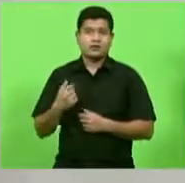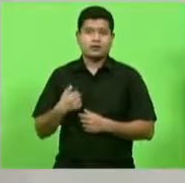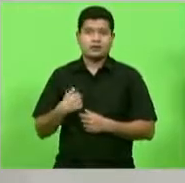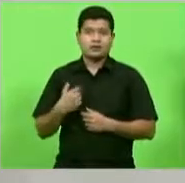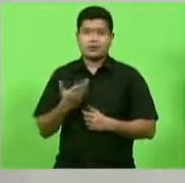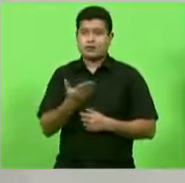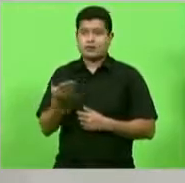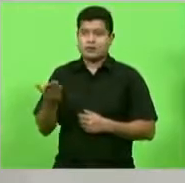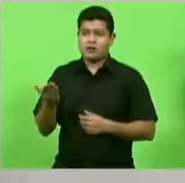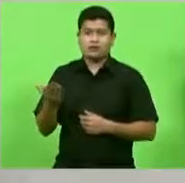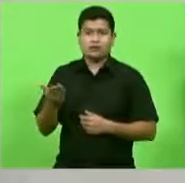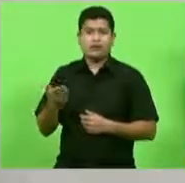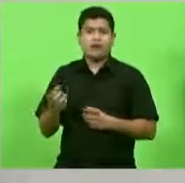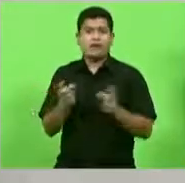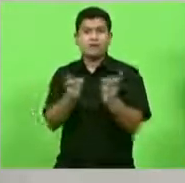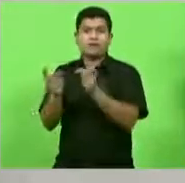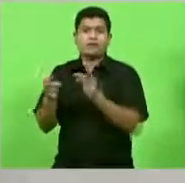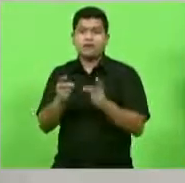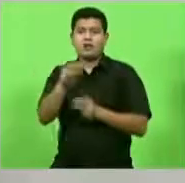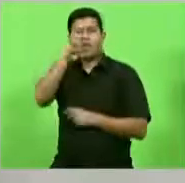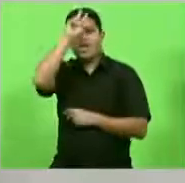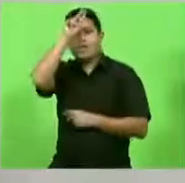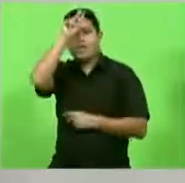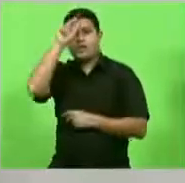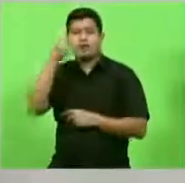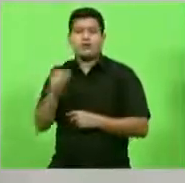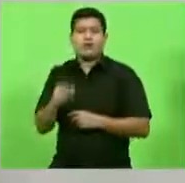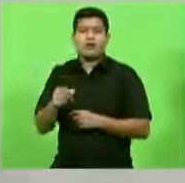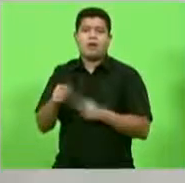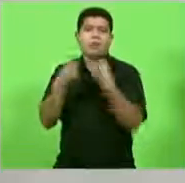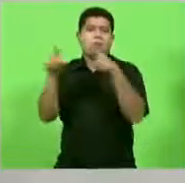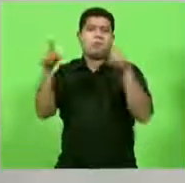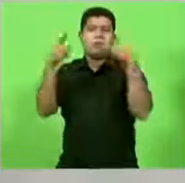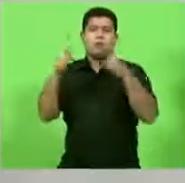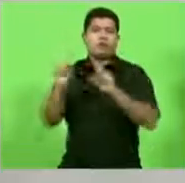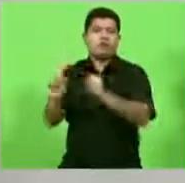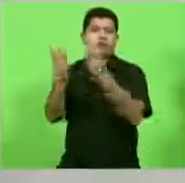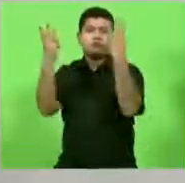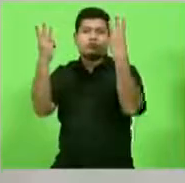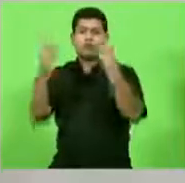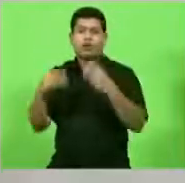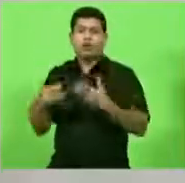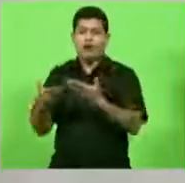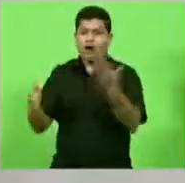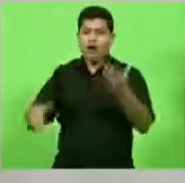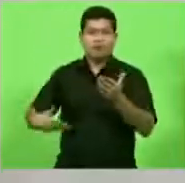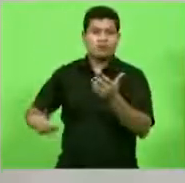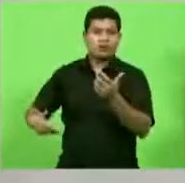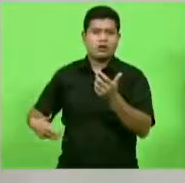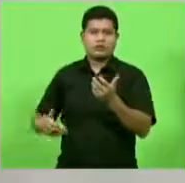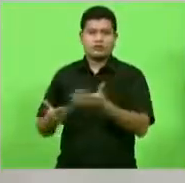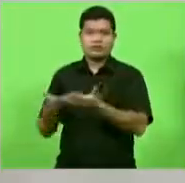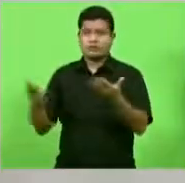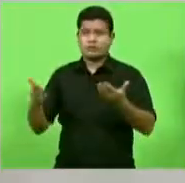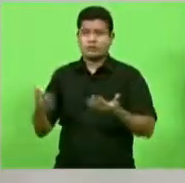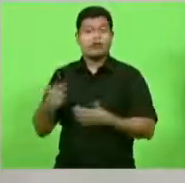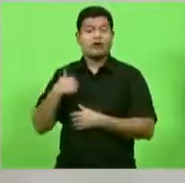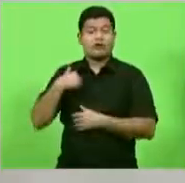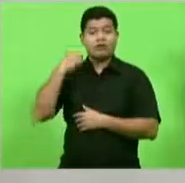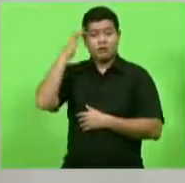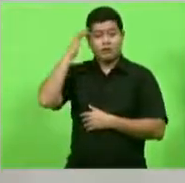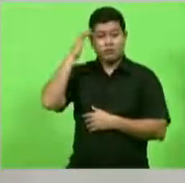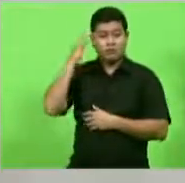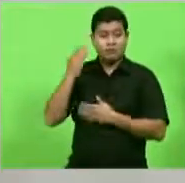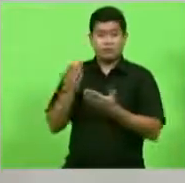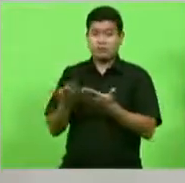ali está vendendo bebida alcoólica, não tem música, show, banda, absolutamente nada. e todas as medidas de